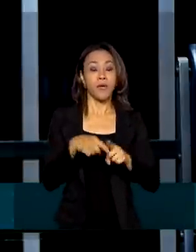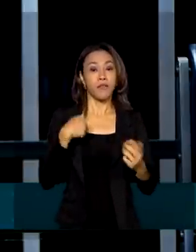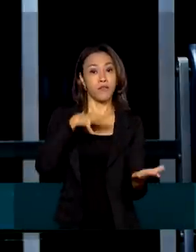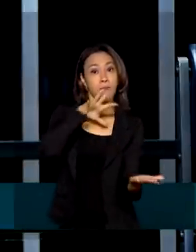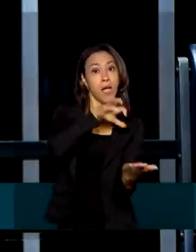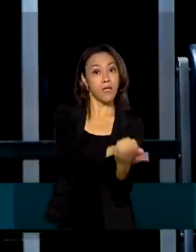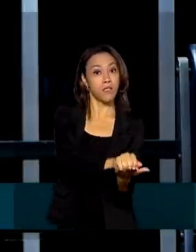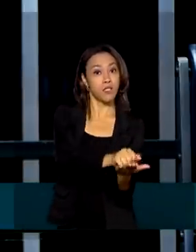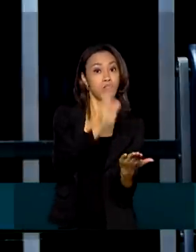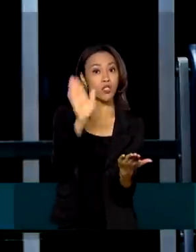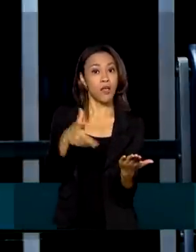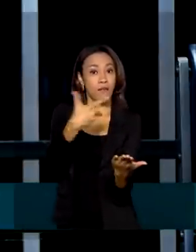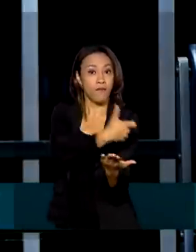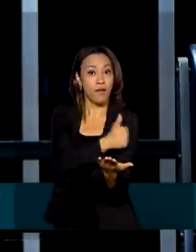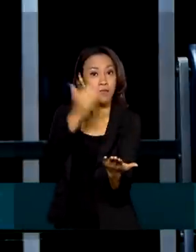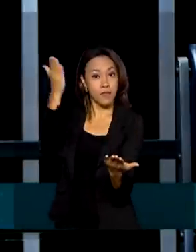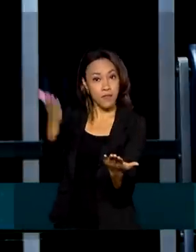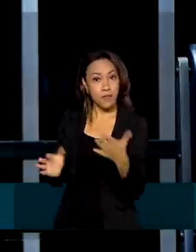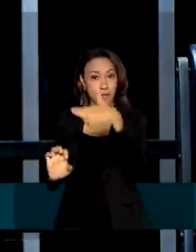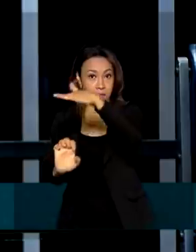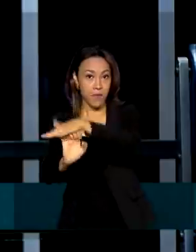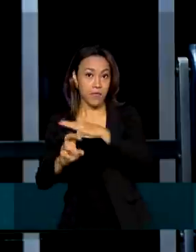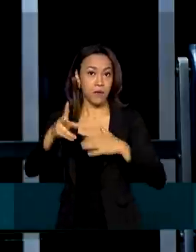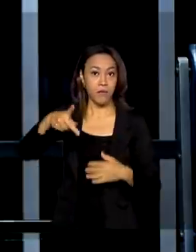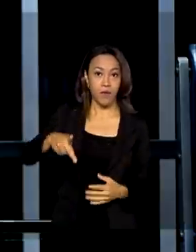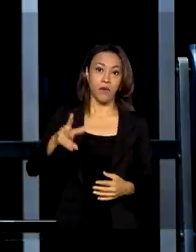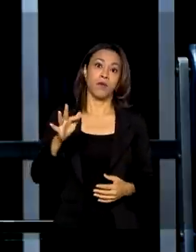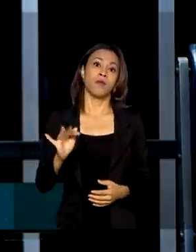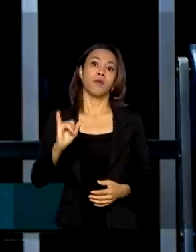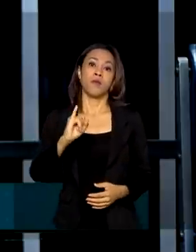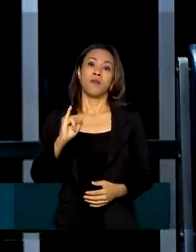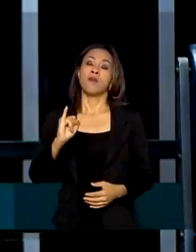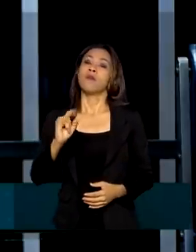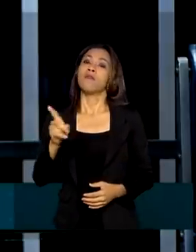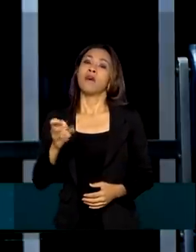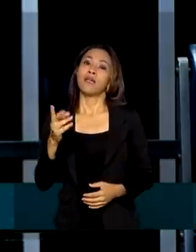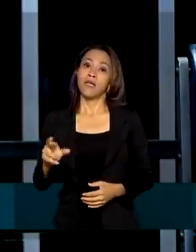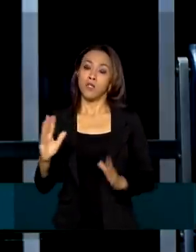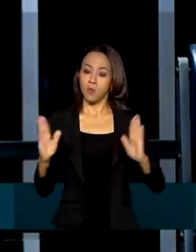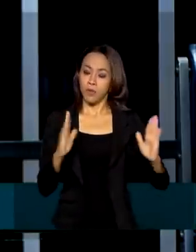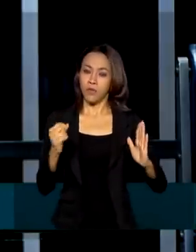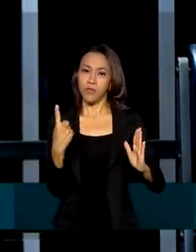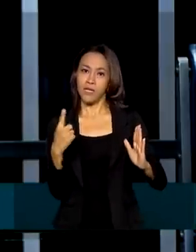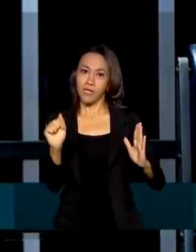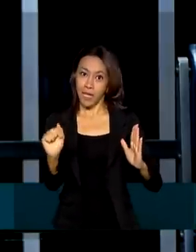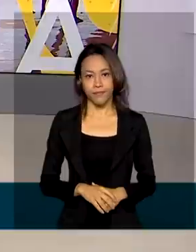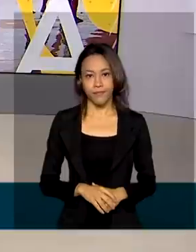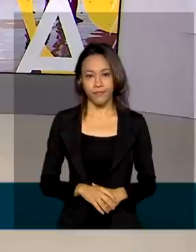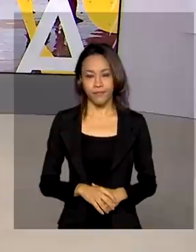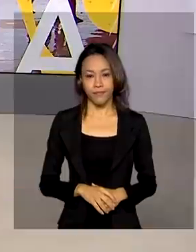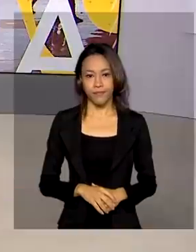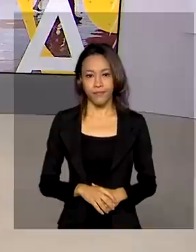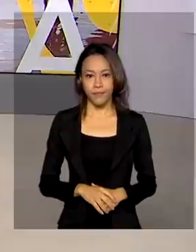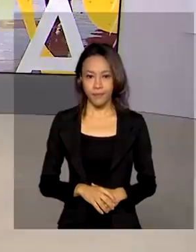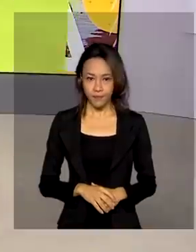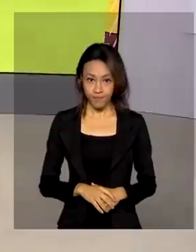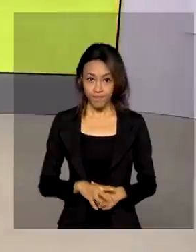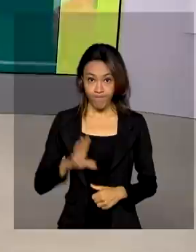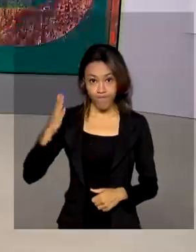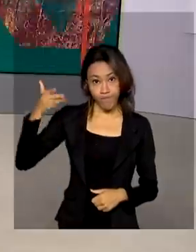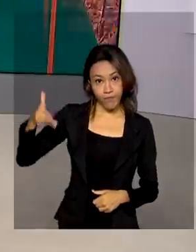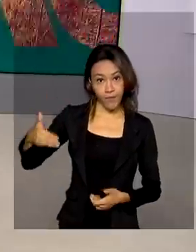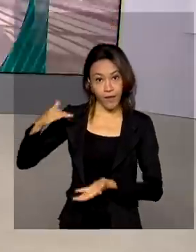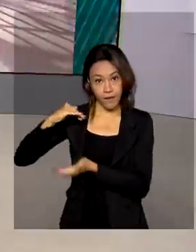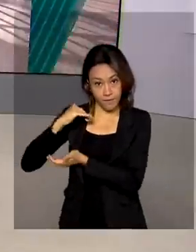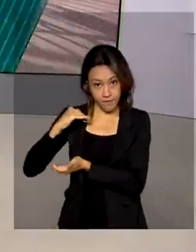Pfizer em 17 dias, prazo recorde também no mundo. A Anvisa